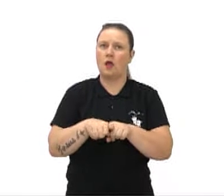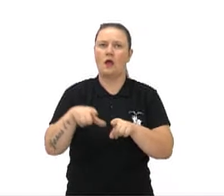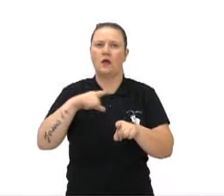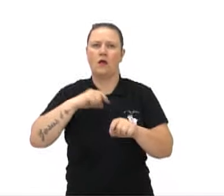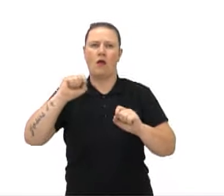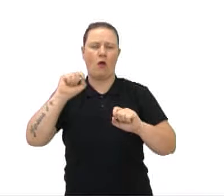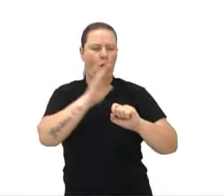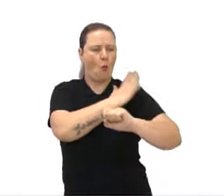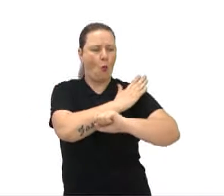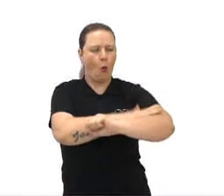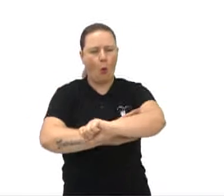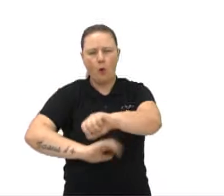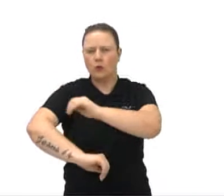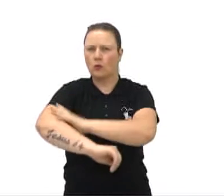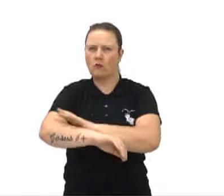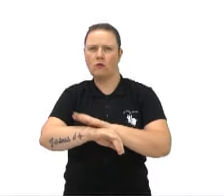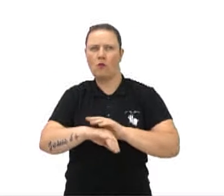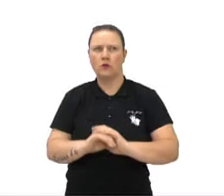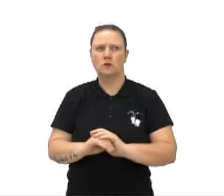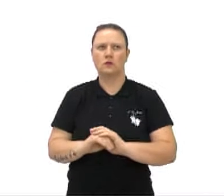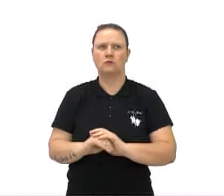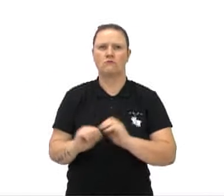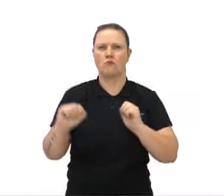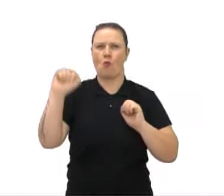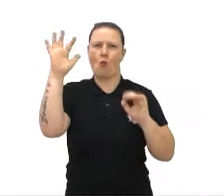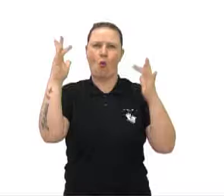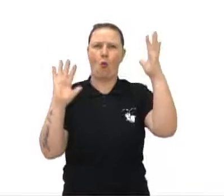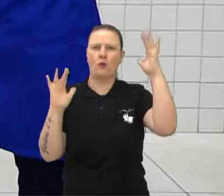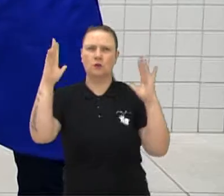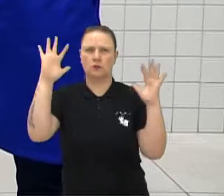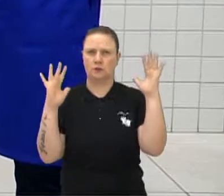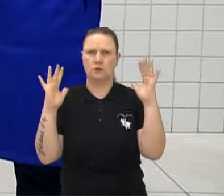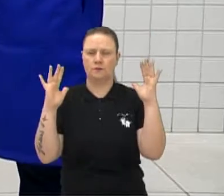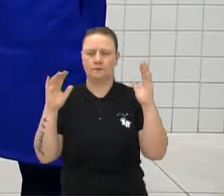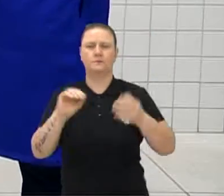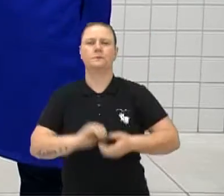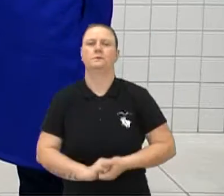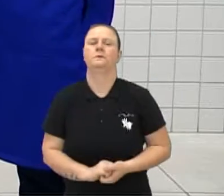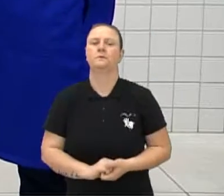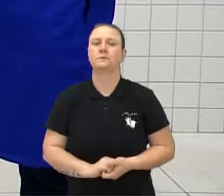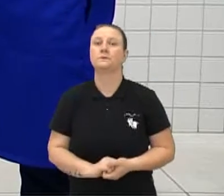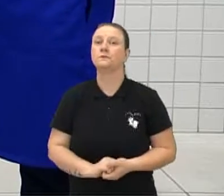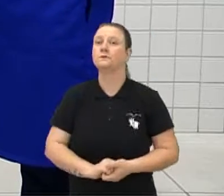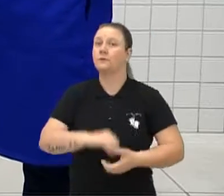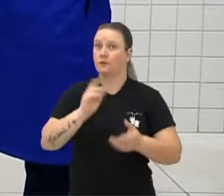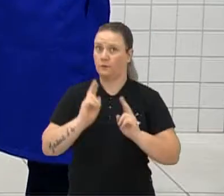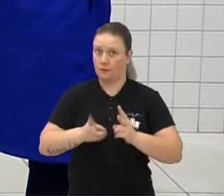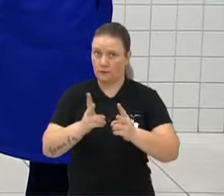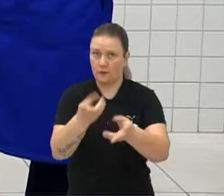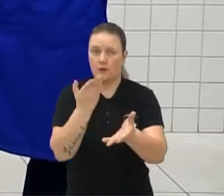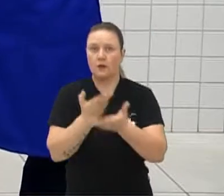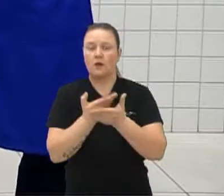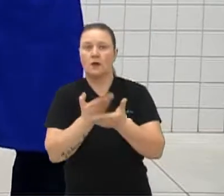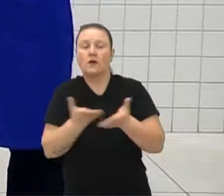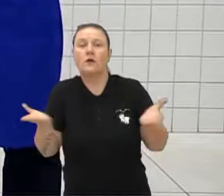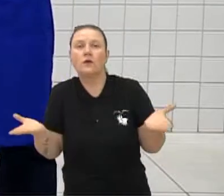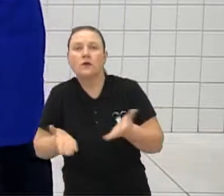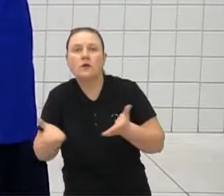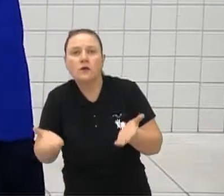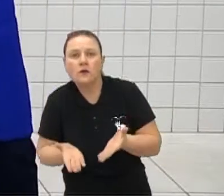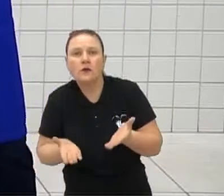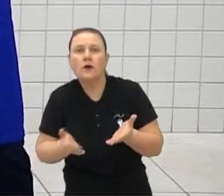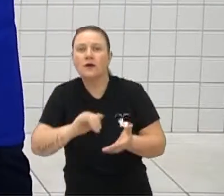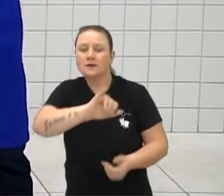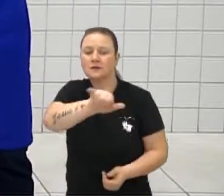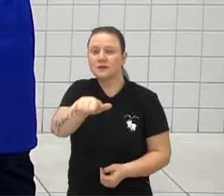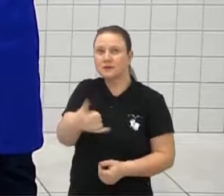braços, né? Um estilo muito vertical, ok? Para continuar a nossa aula hoje, a gente vai